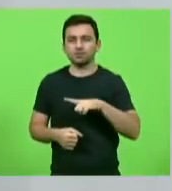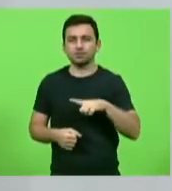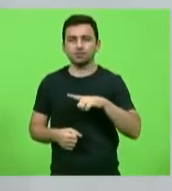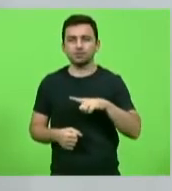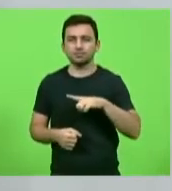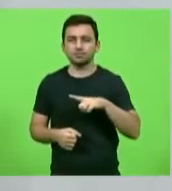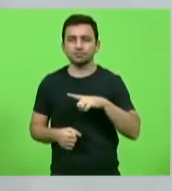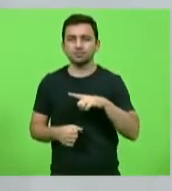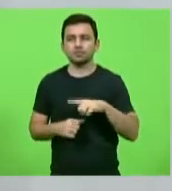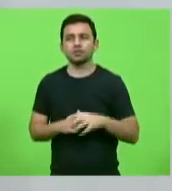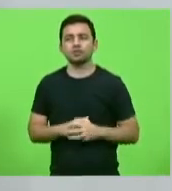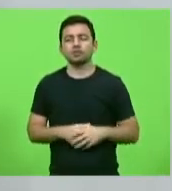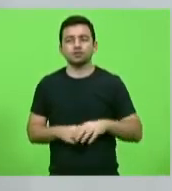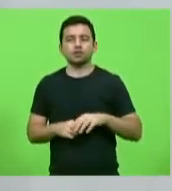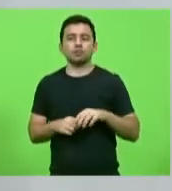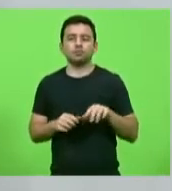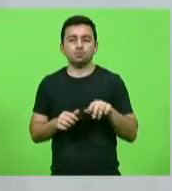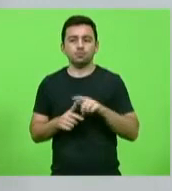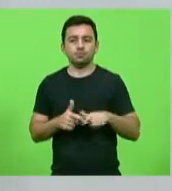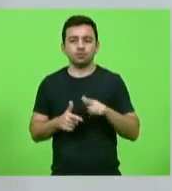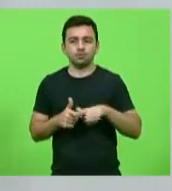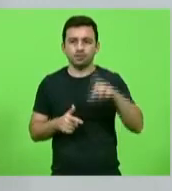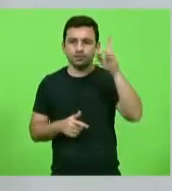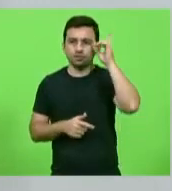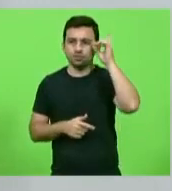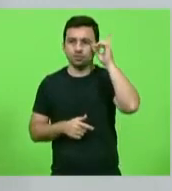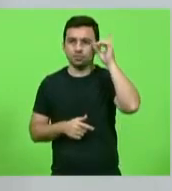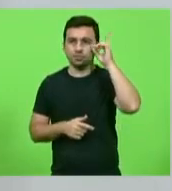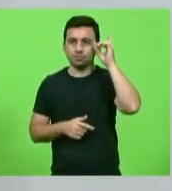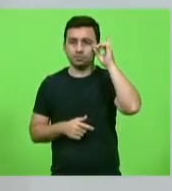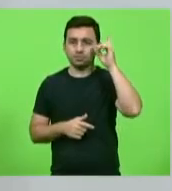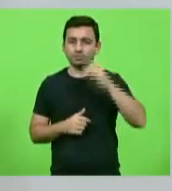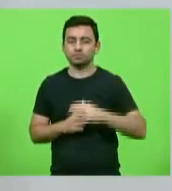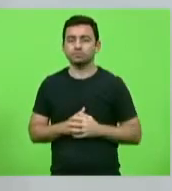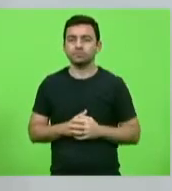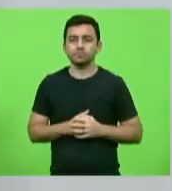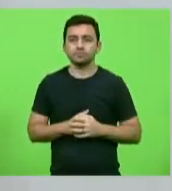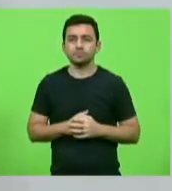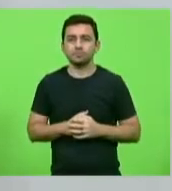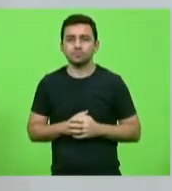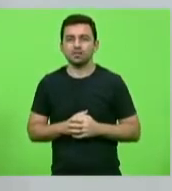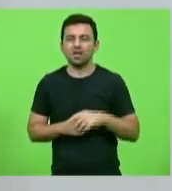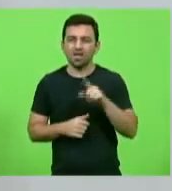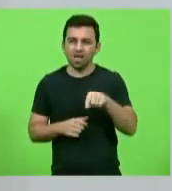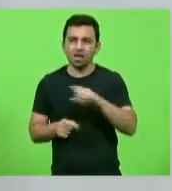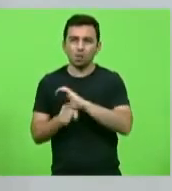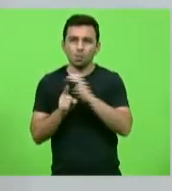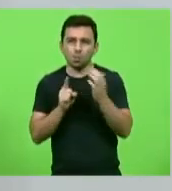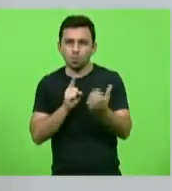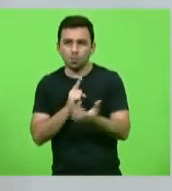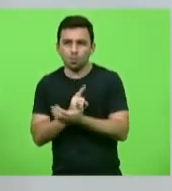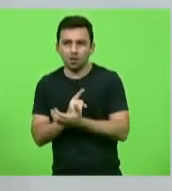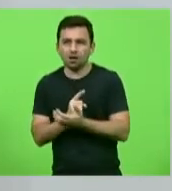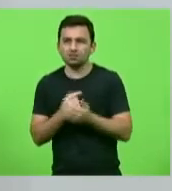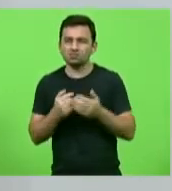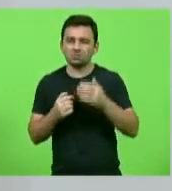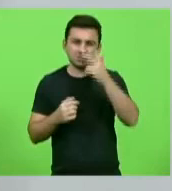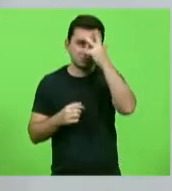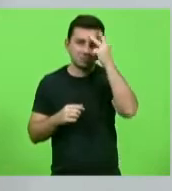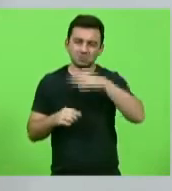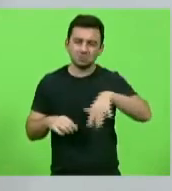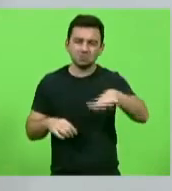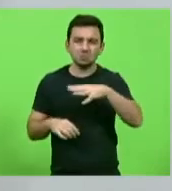que é uma forma também de trabalharmos aí a inclusão social, que era uma comunidade que era muito esquecida,